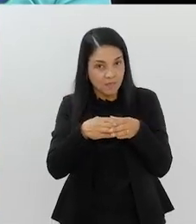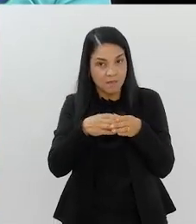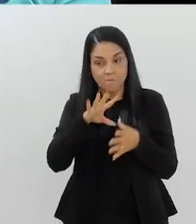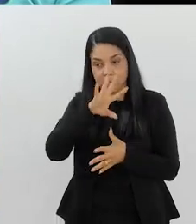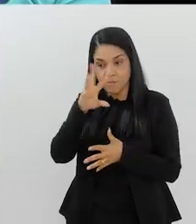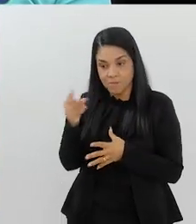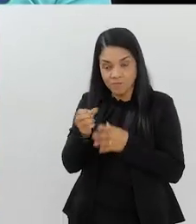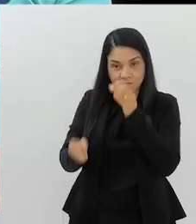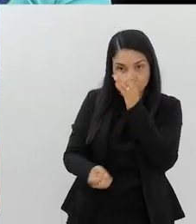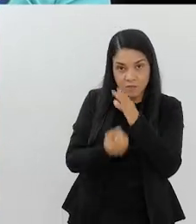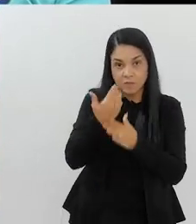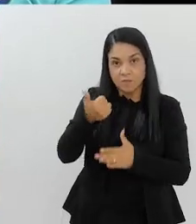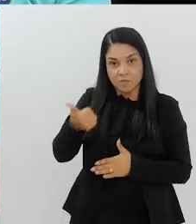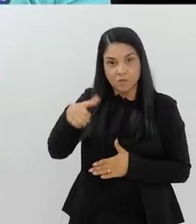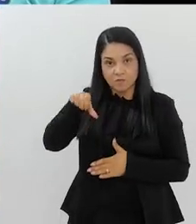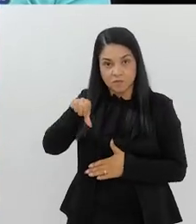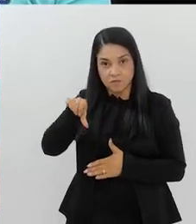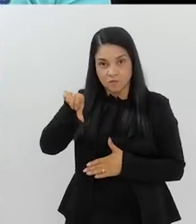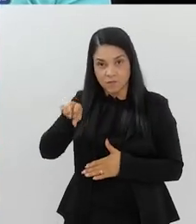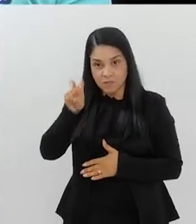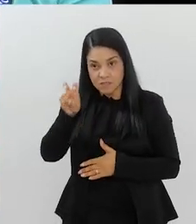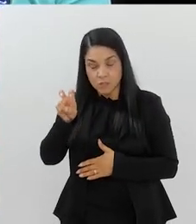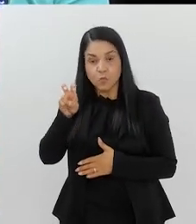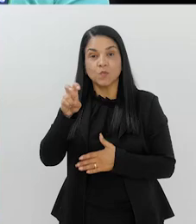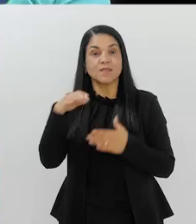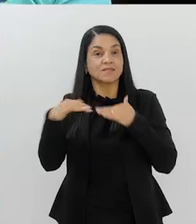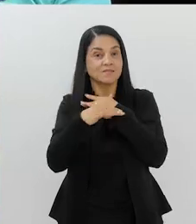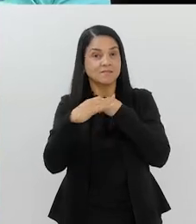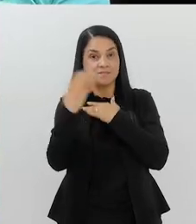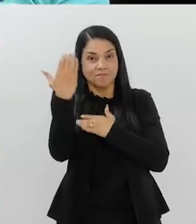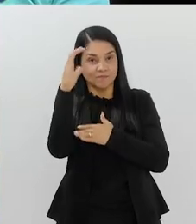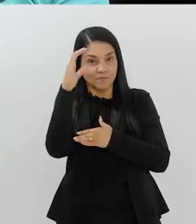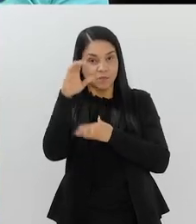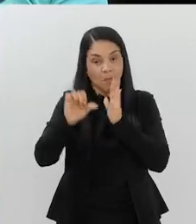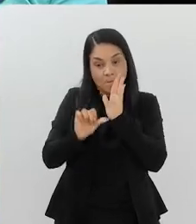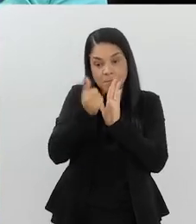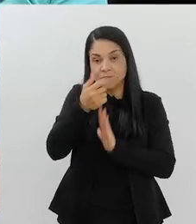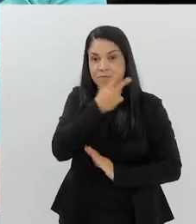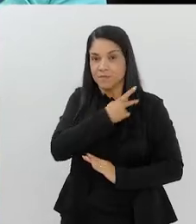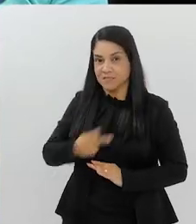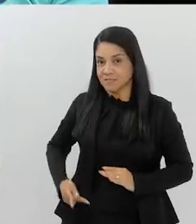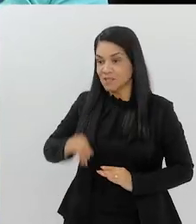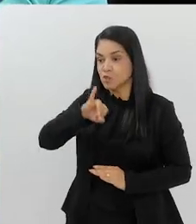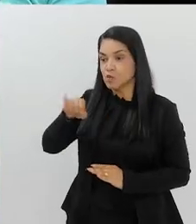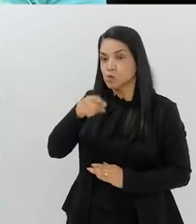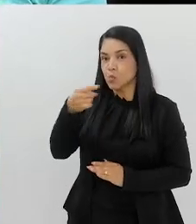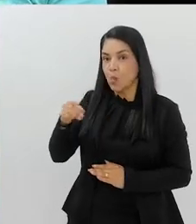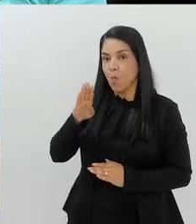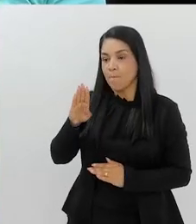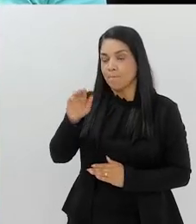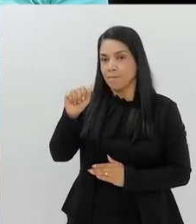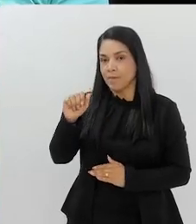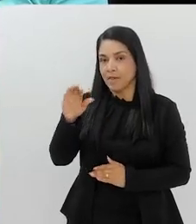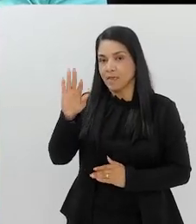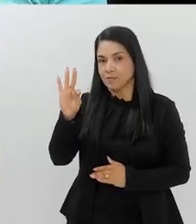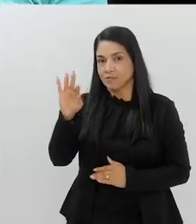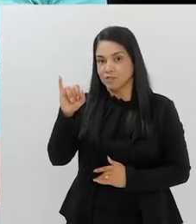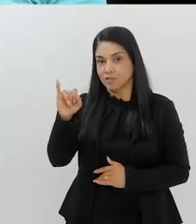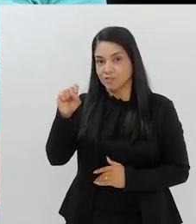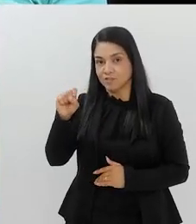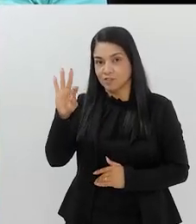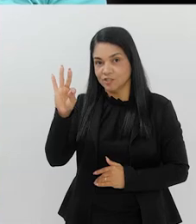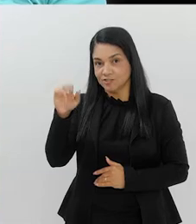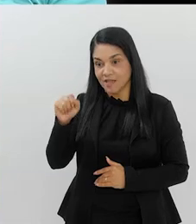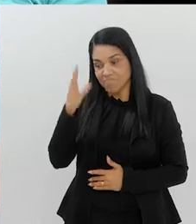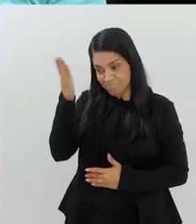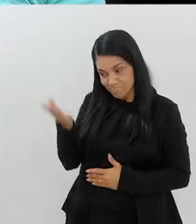foi criado em 1995, lá em Niterói, pelo primeiro presidente João Batista Carvalho e Silva,